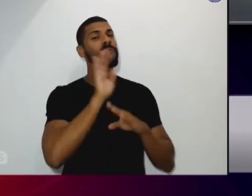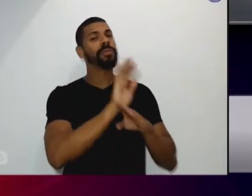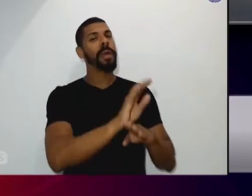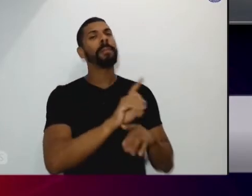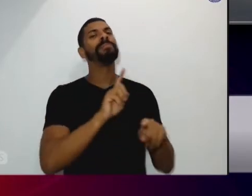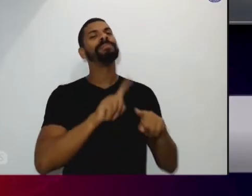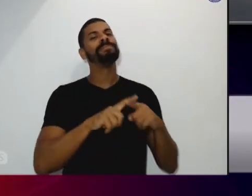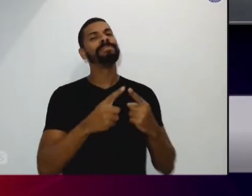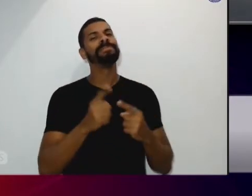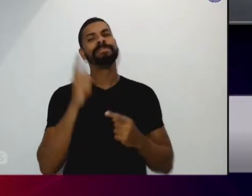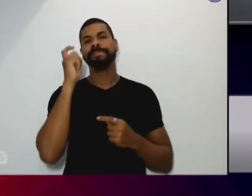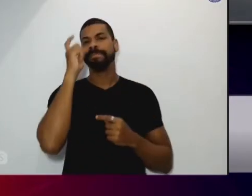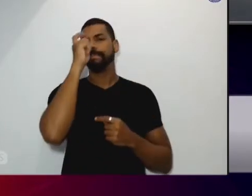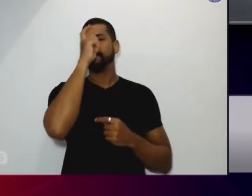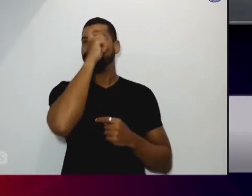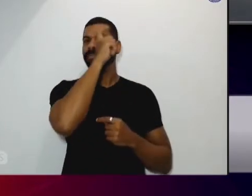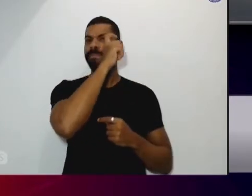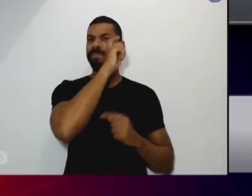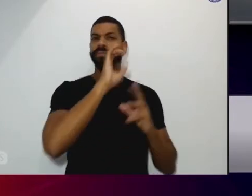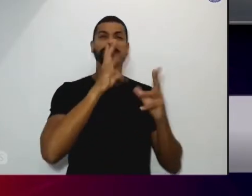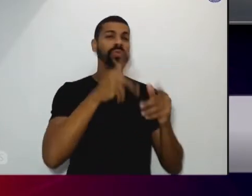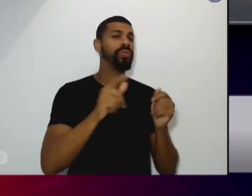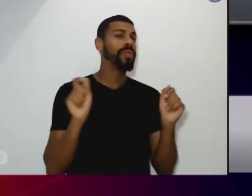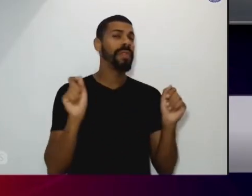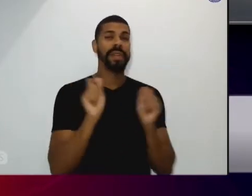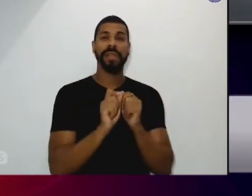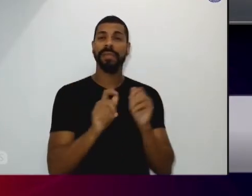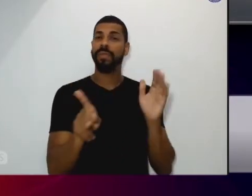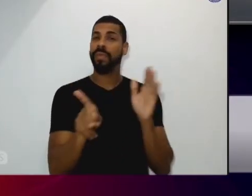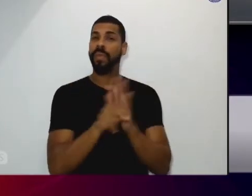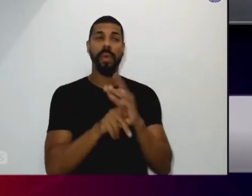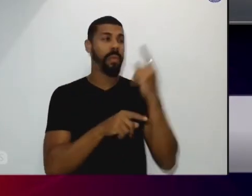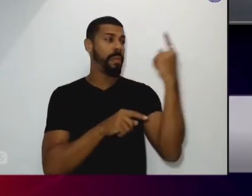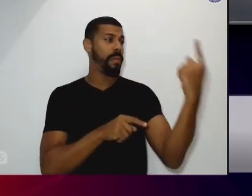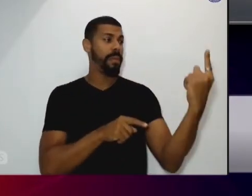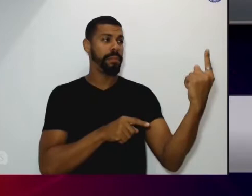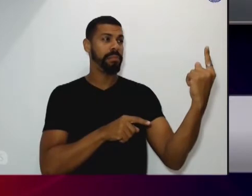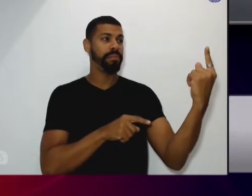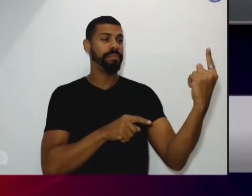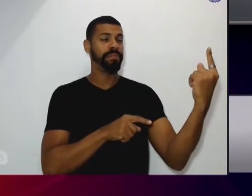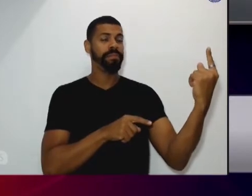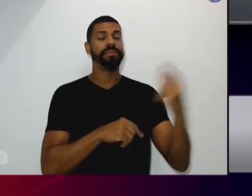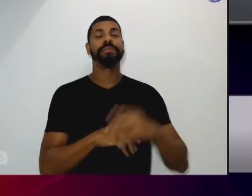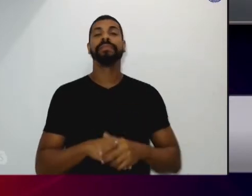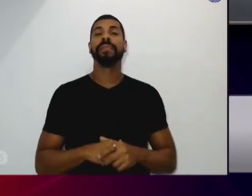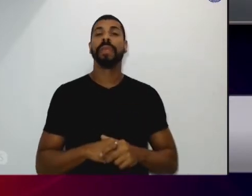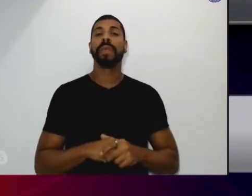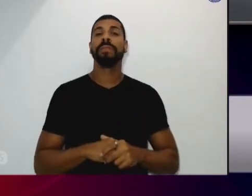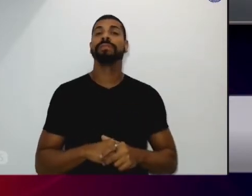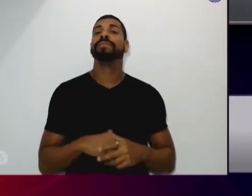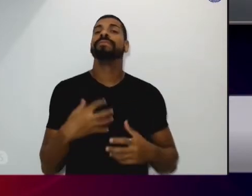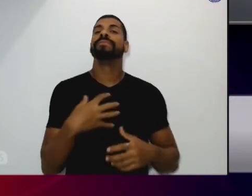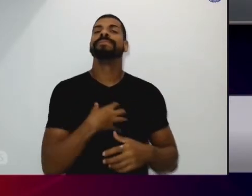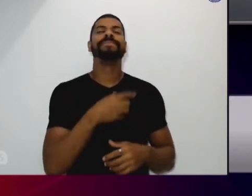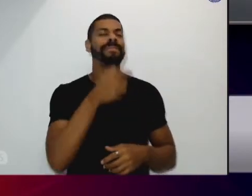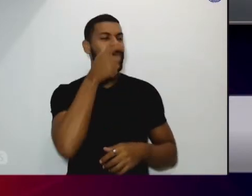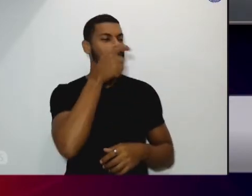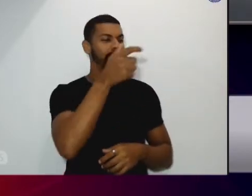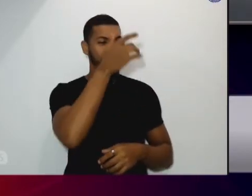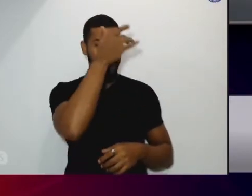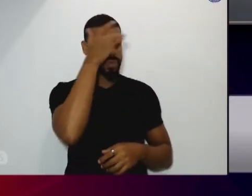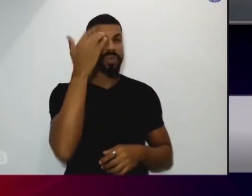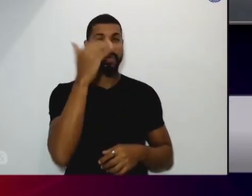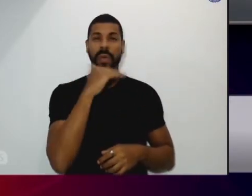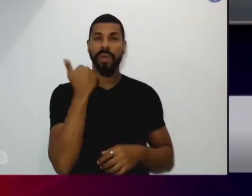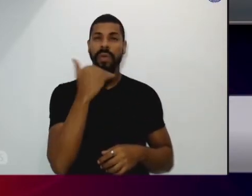tudo que a gente faz é por ele e para não mais ver pessoas em situação de rua morrendo na nossa cidade tá bom Deus